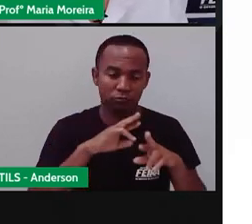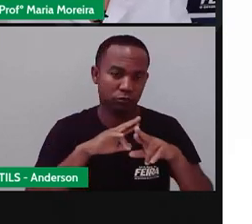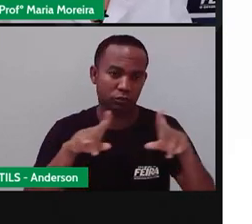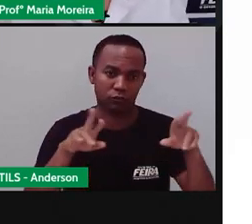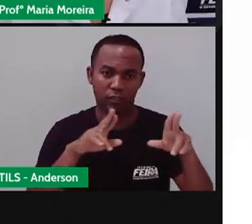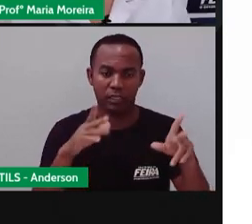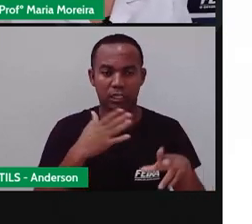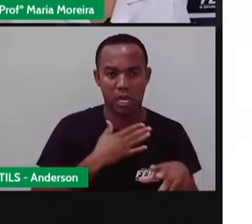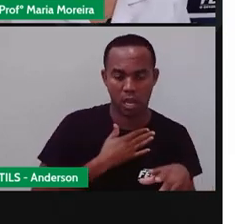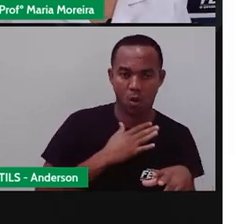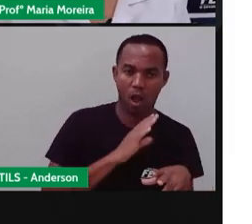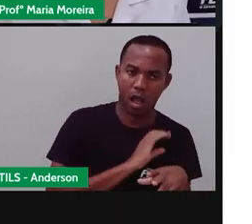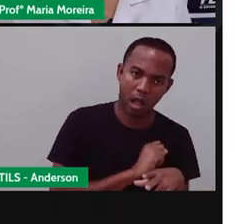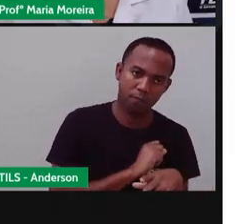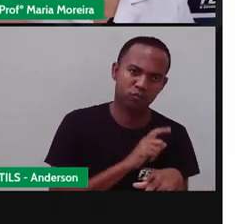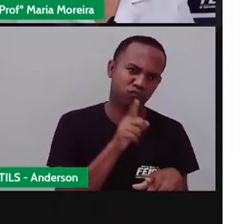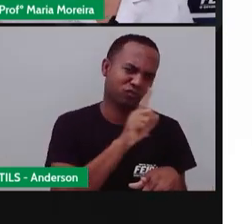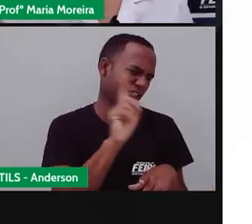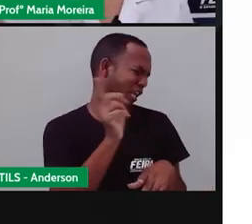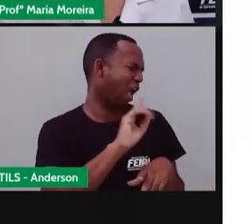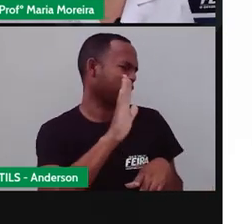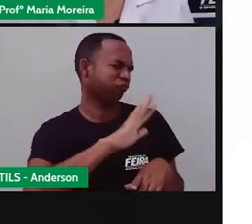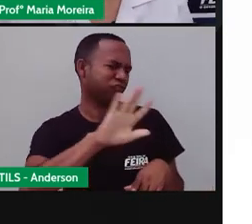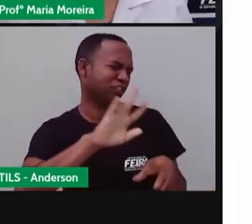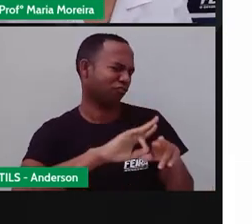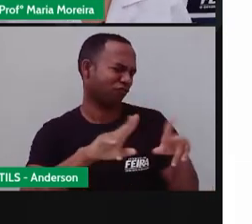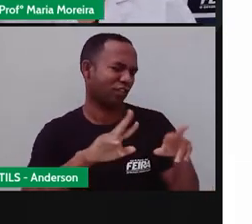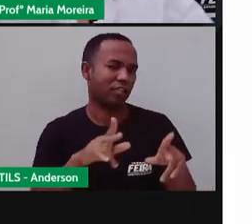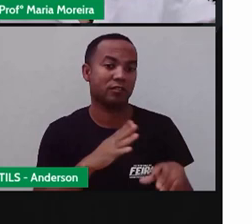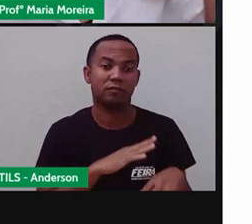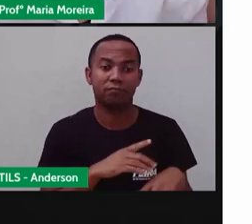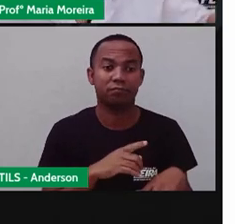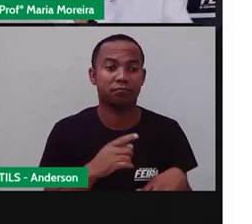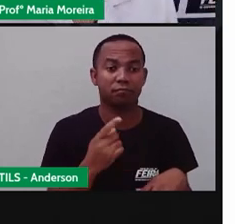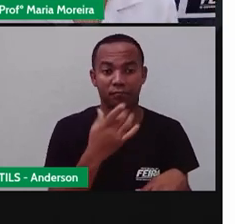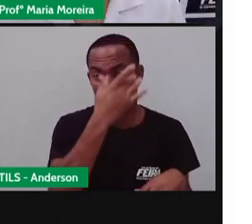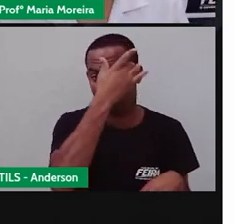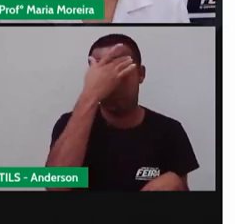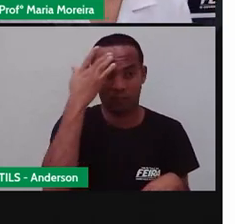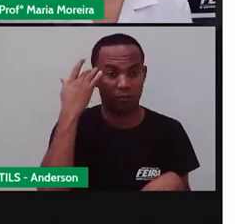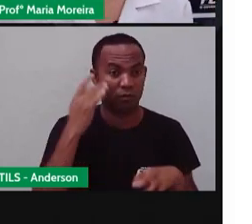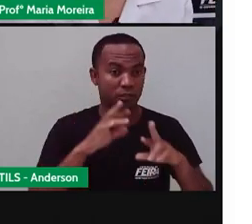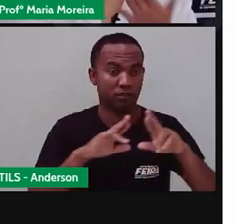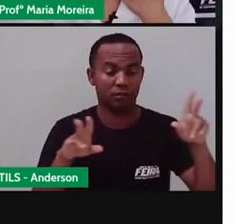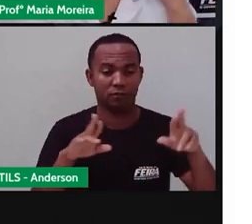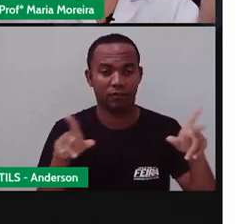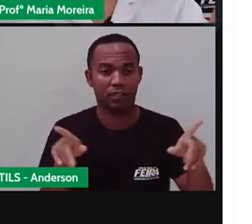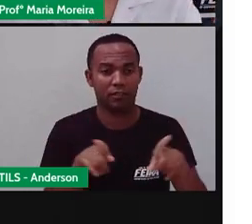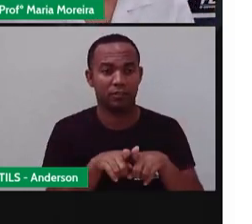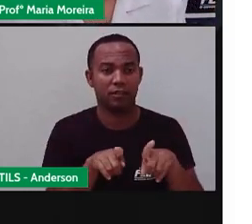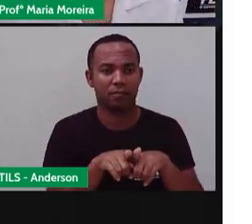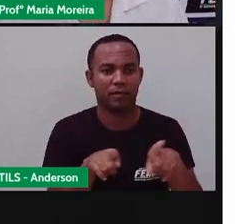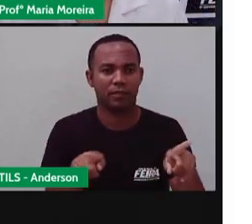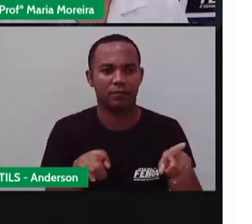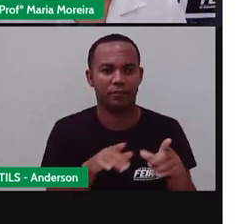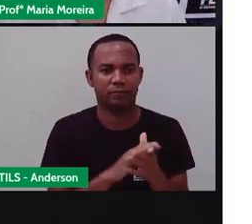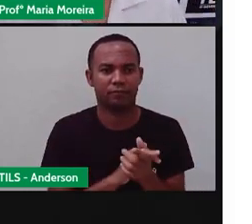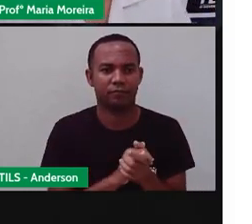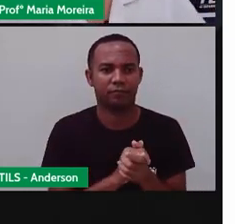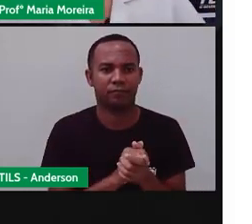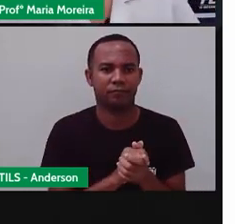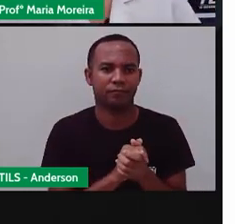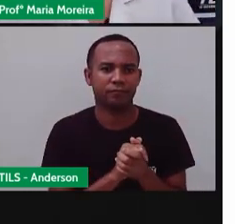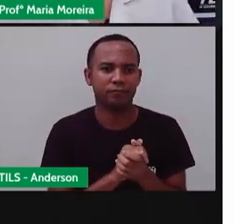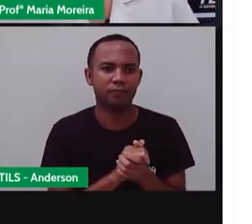mim, pode não ser bonita pra você. Pode ser bonita pro seu vizinho. Pode ser bonita pra minha mãe. Beijo, mãe. Mãinha.